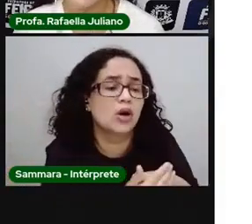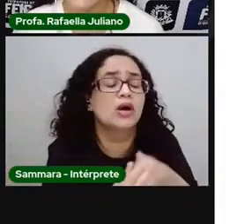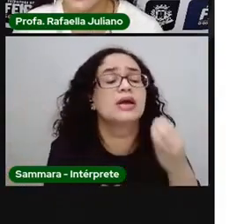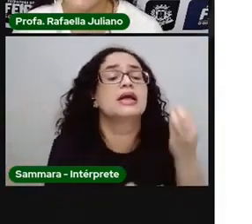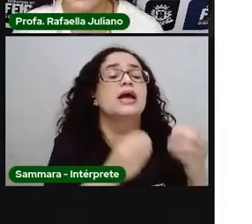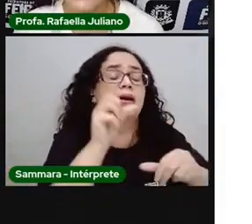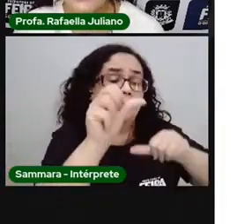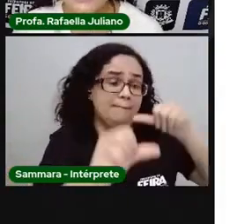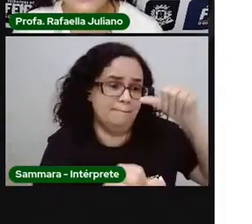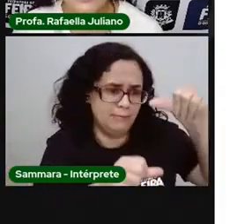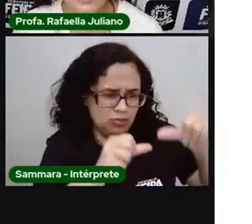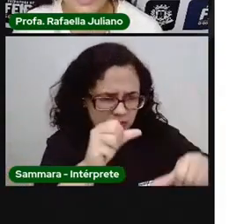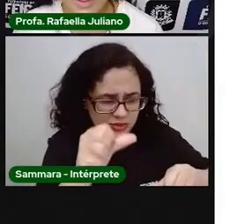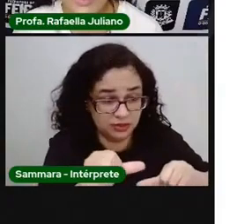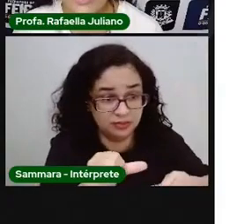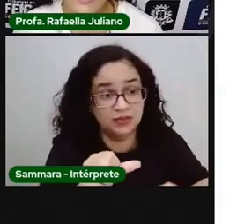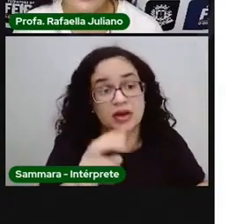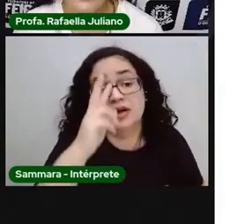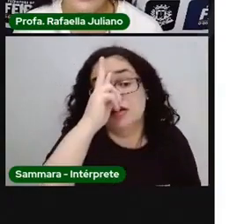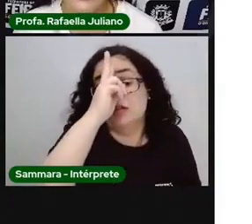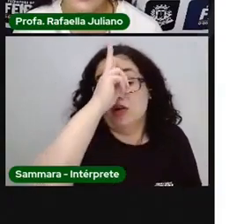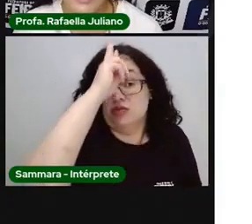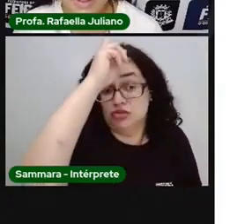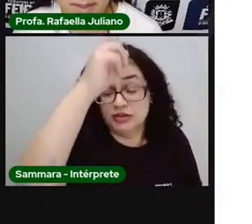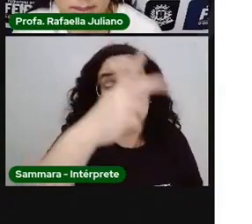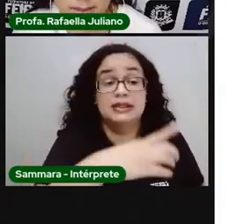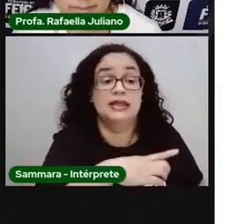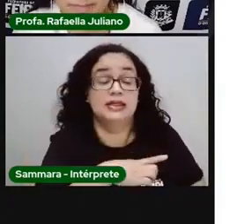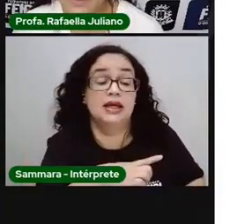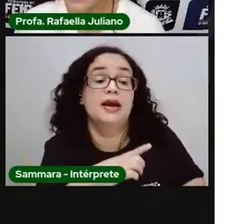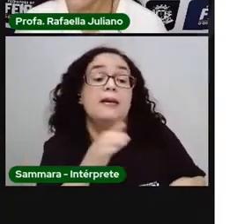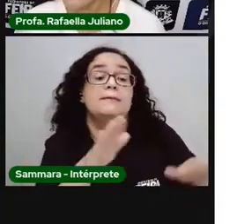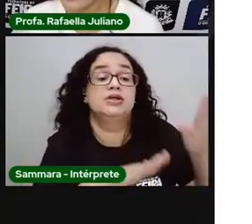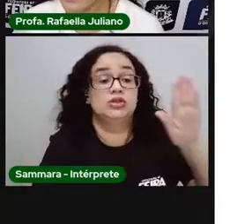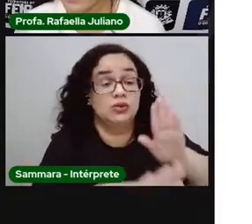Precisamos intensificar mais ainda os cuidados para evitar doenças?